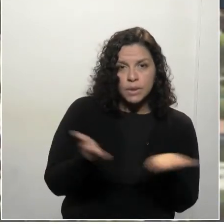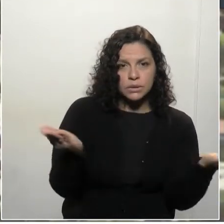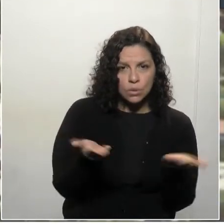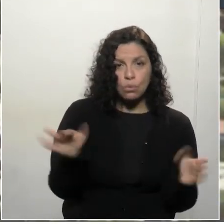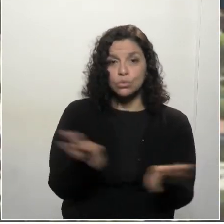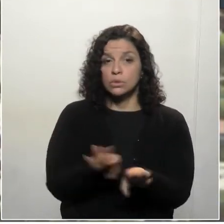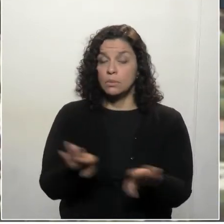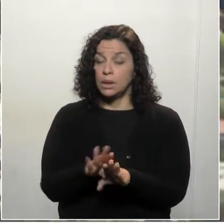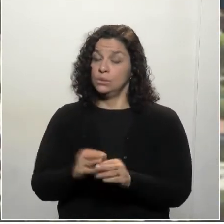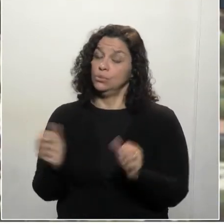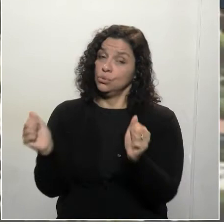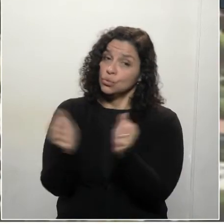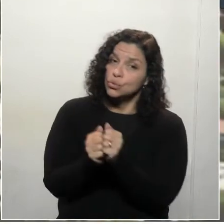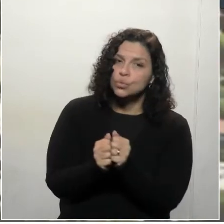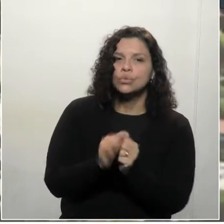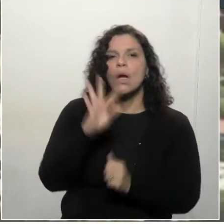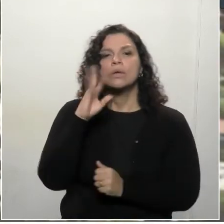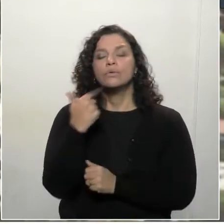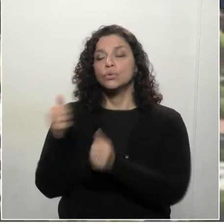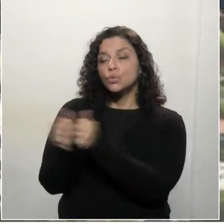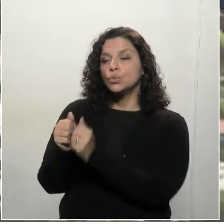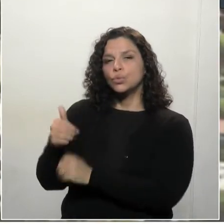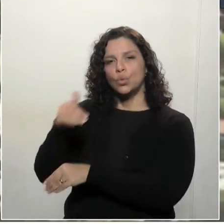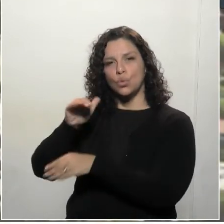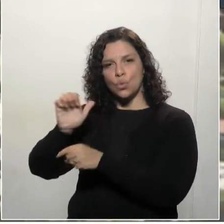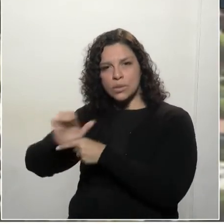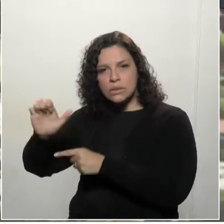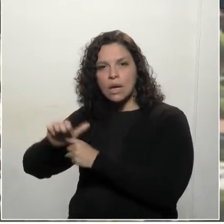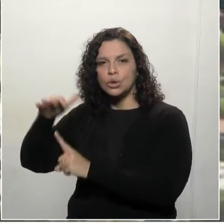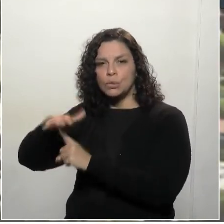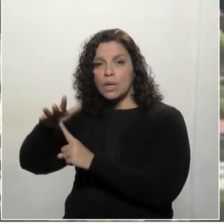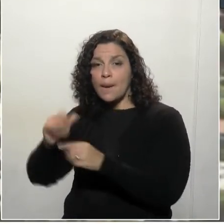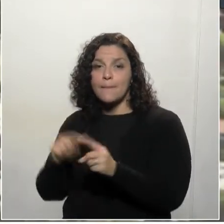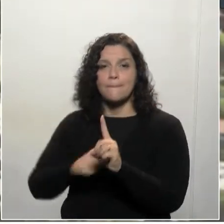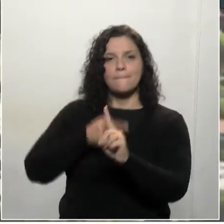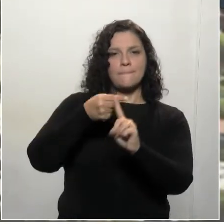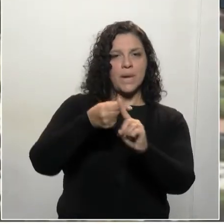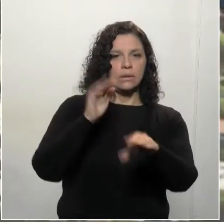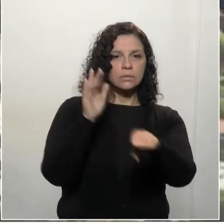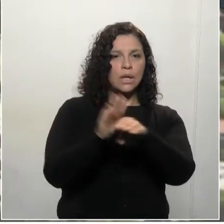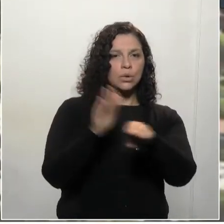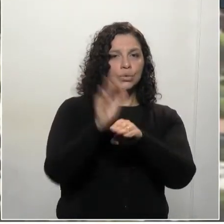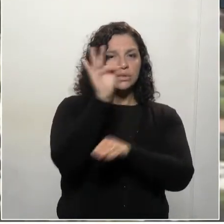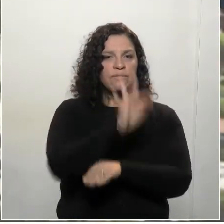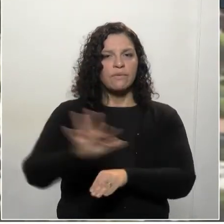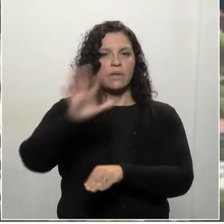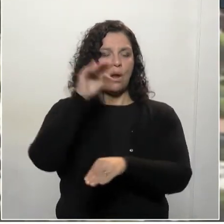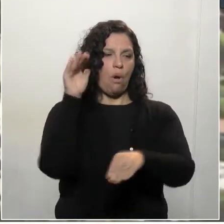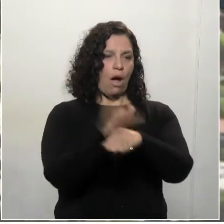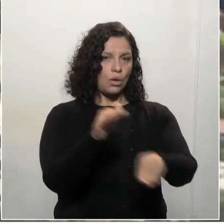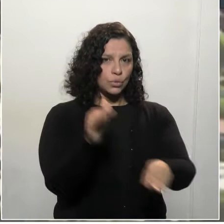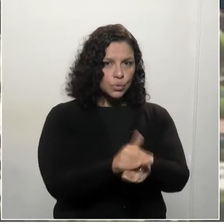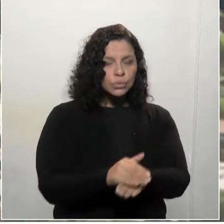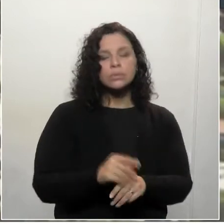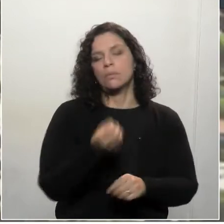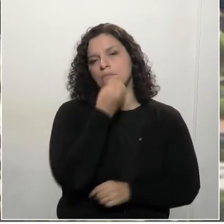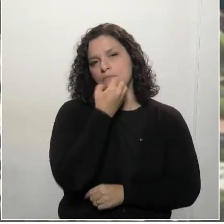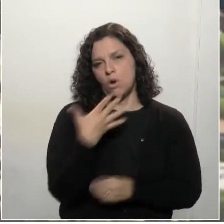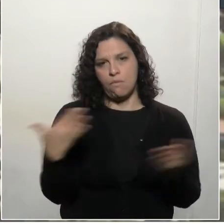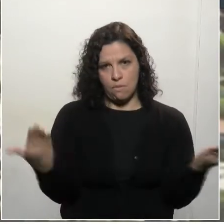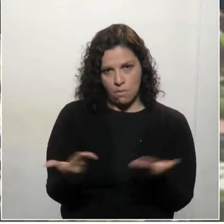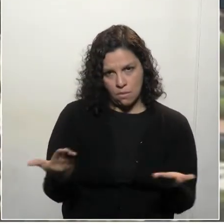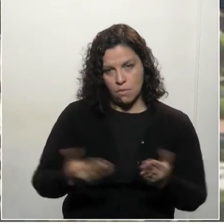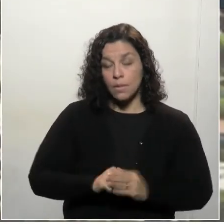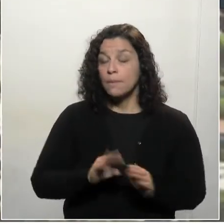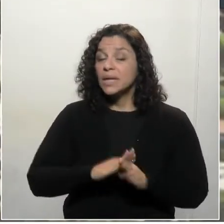às decisões do Estado e do governo federal, sem dúvida, dá uma cobertura importante nesse momento. Mas